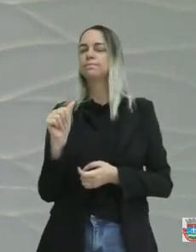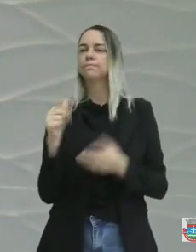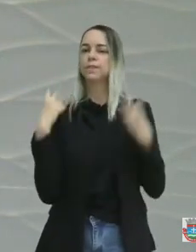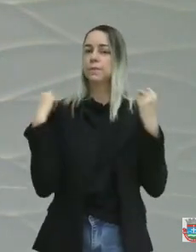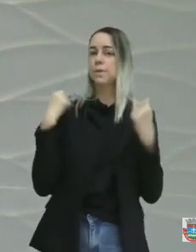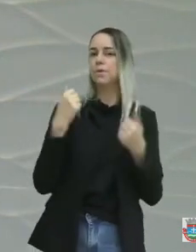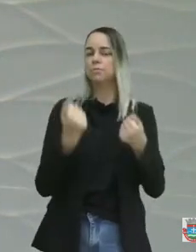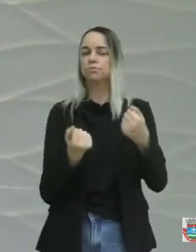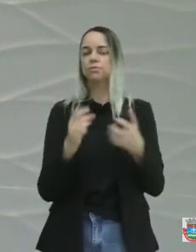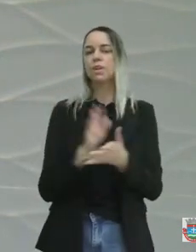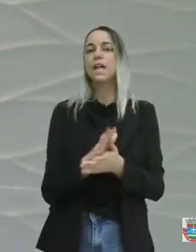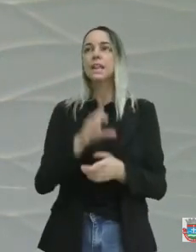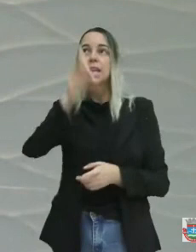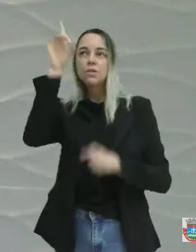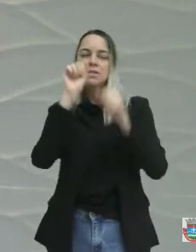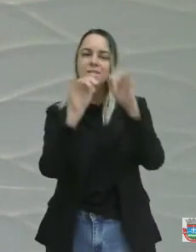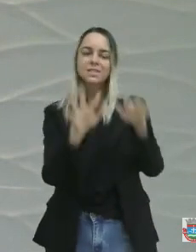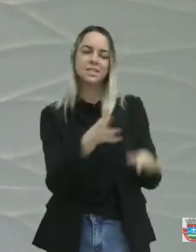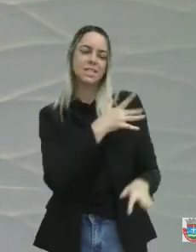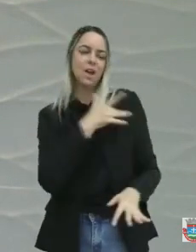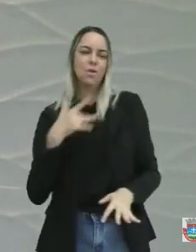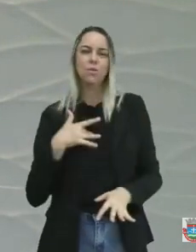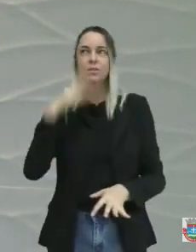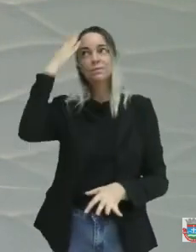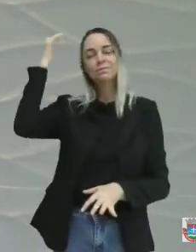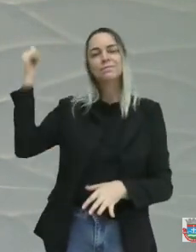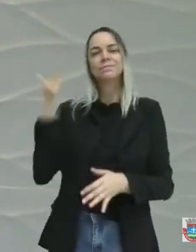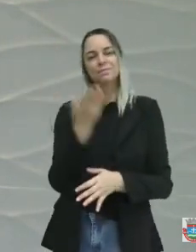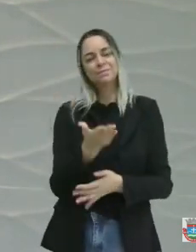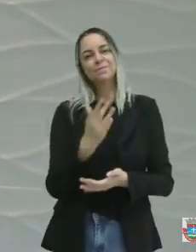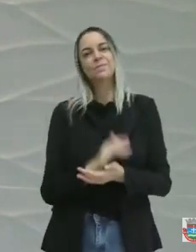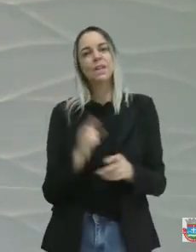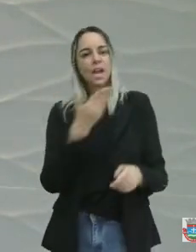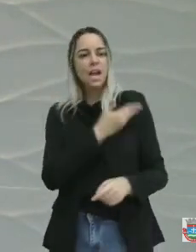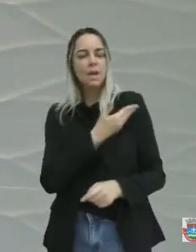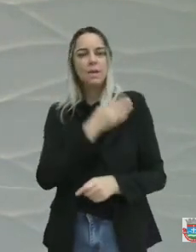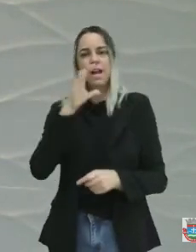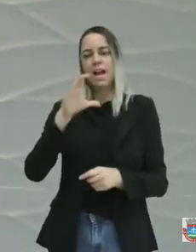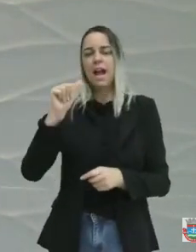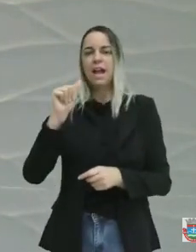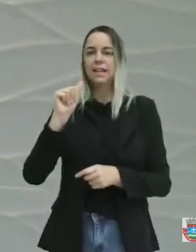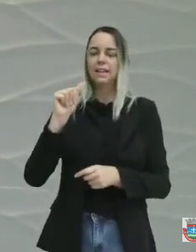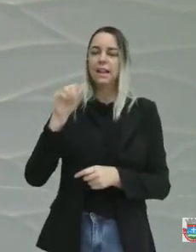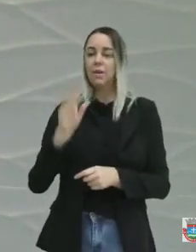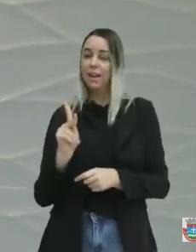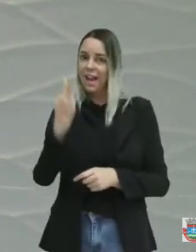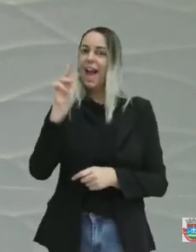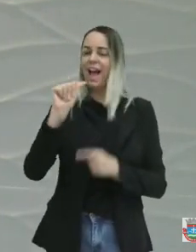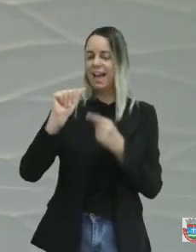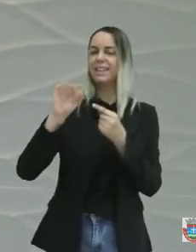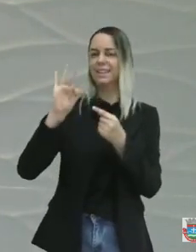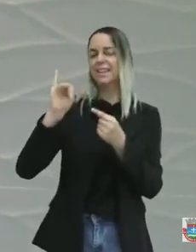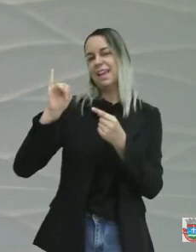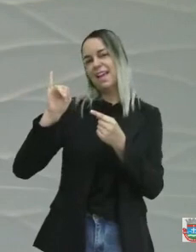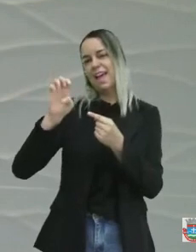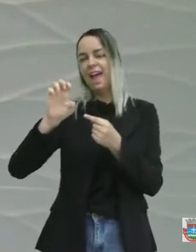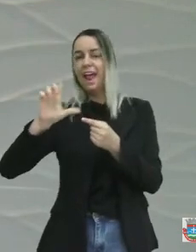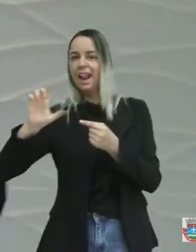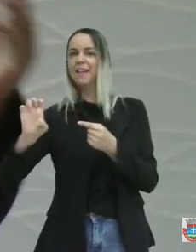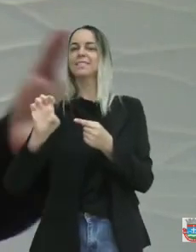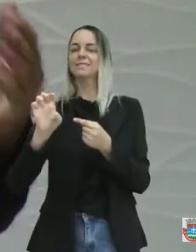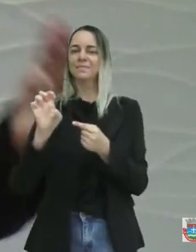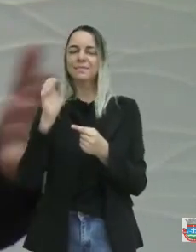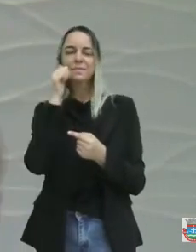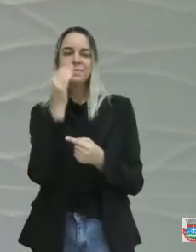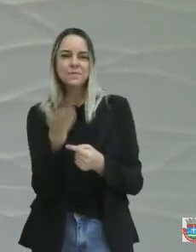que Deus continue te dando saúde, paz, sucesso, Petocha. E nossa amiguinha Catiele lá do sítio Gama, em nome desses aniversariados, eu